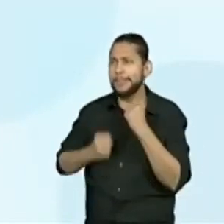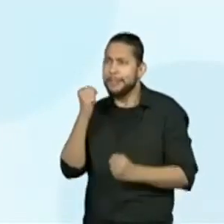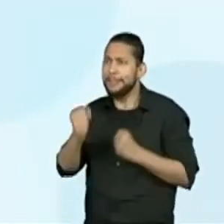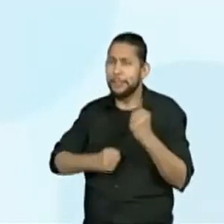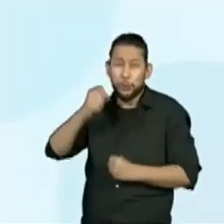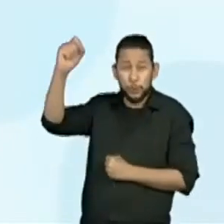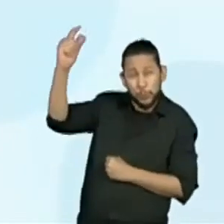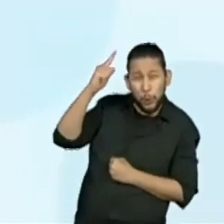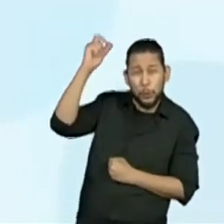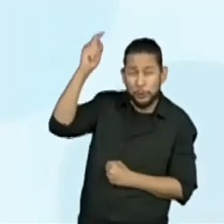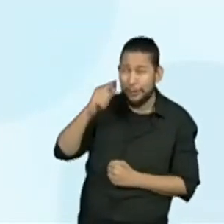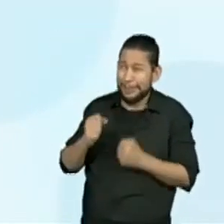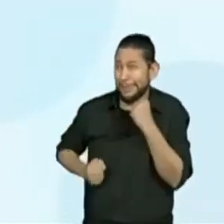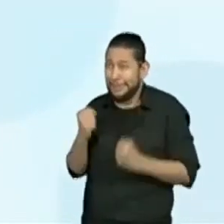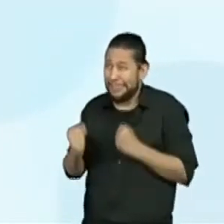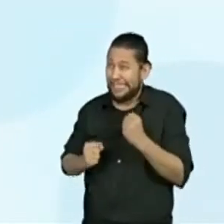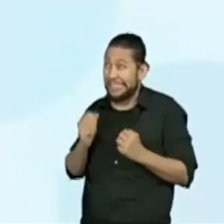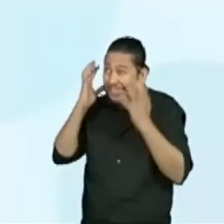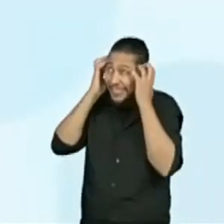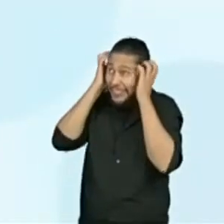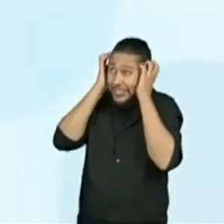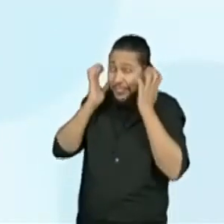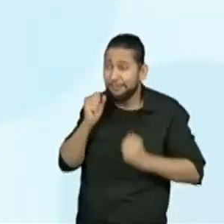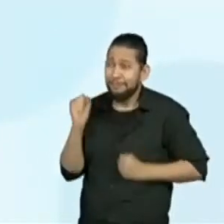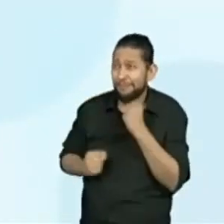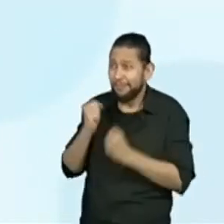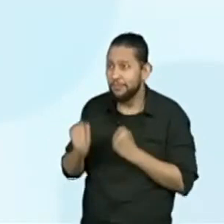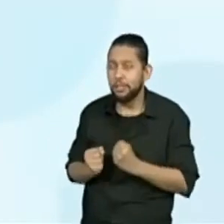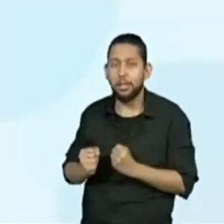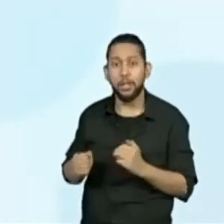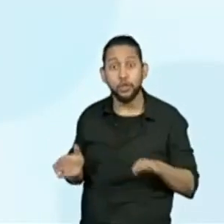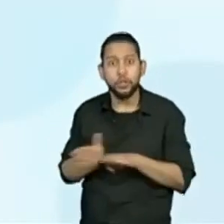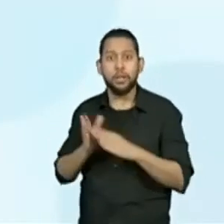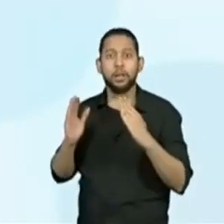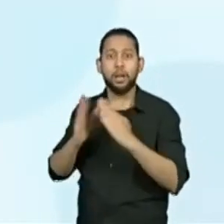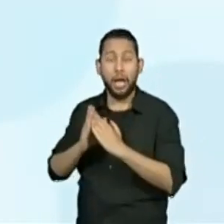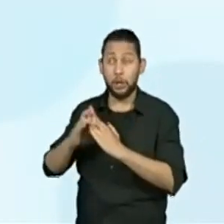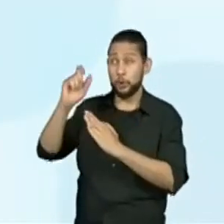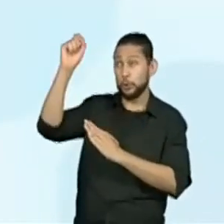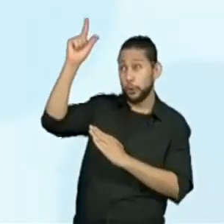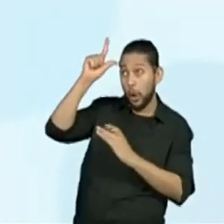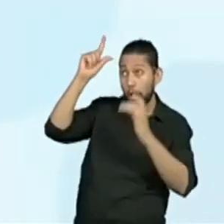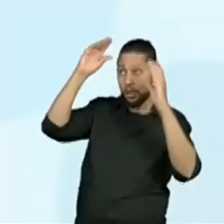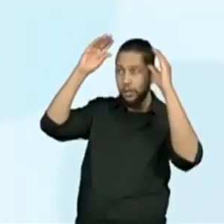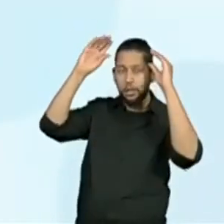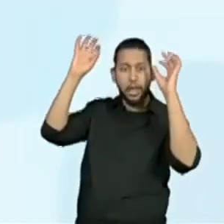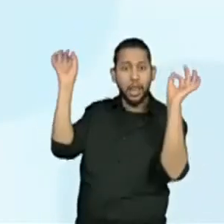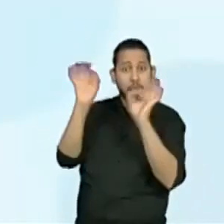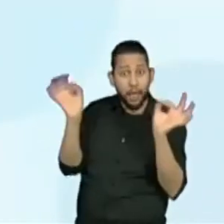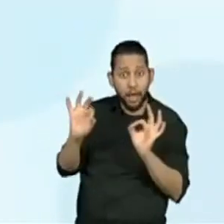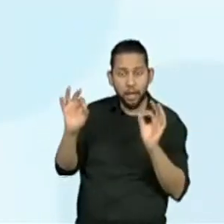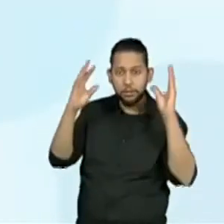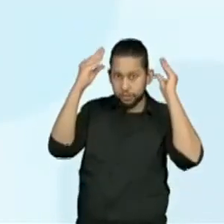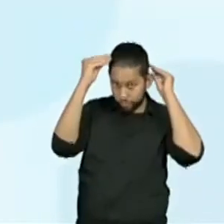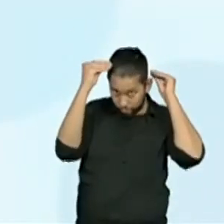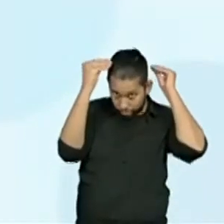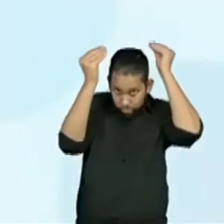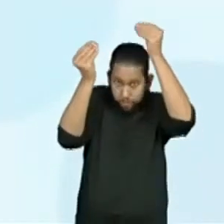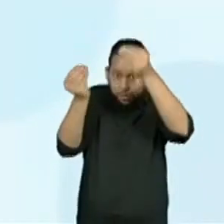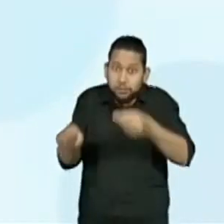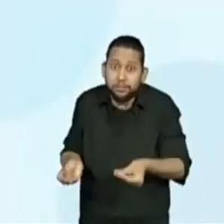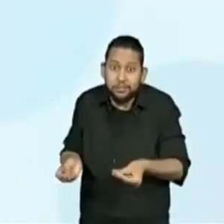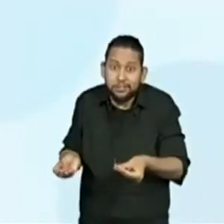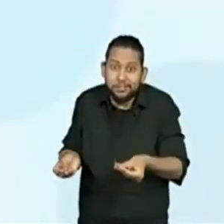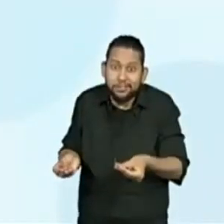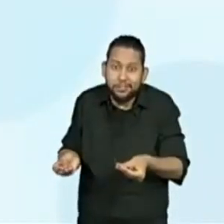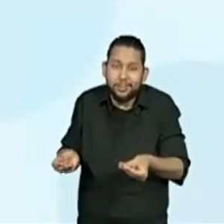para ver se chegava à casa e tirava o tal caracol do chapéu. Isso